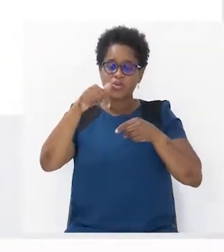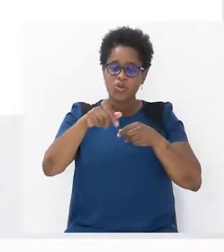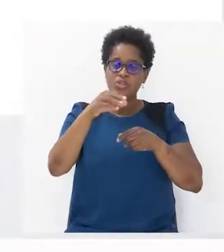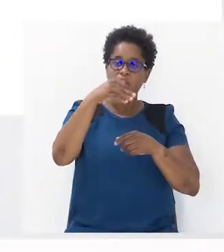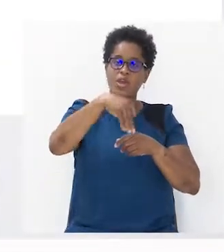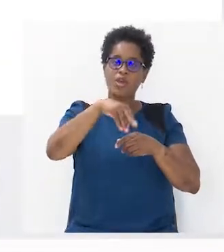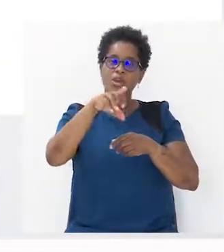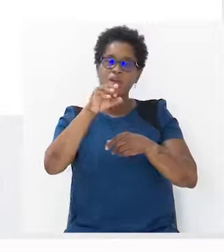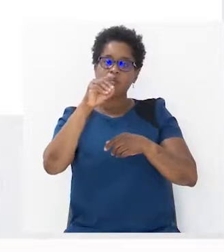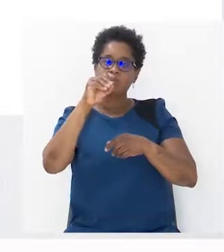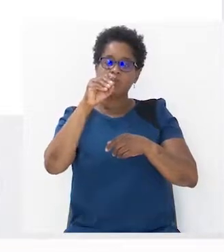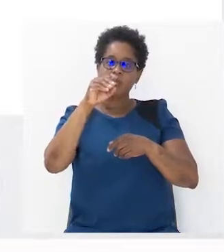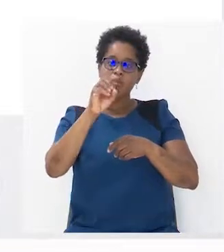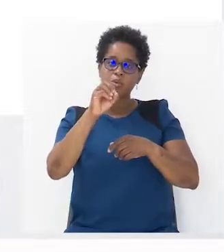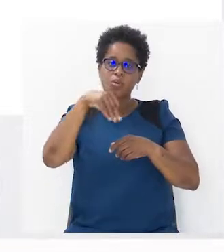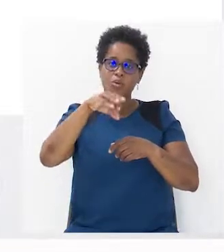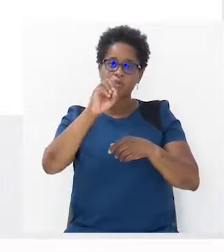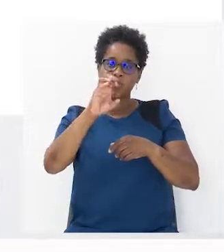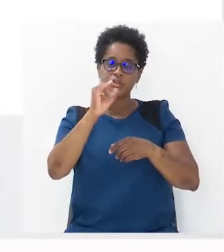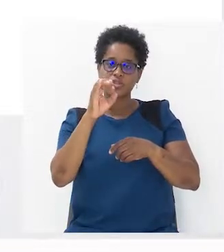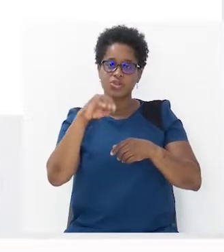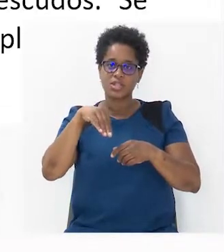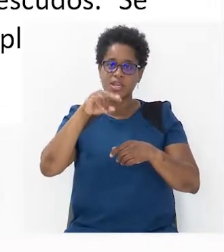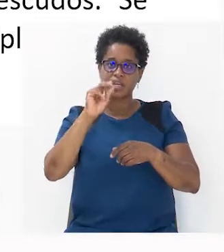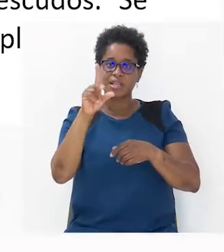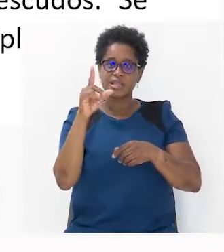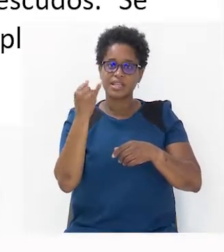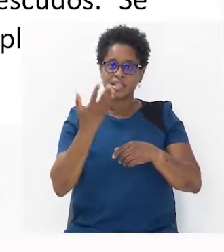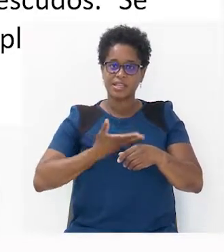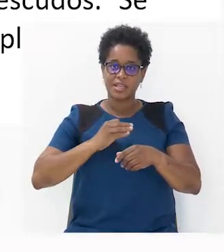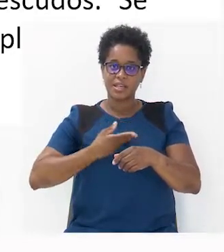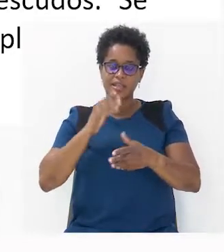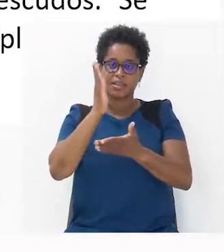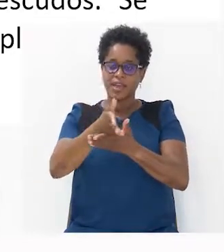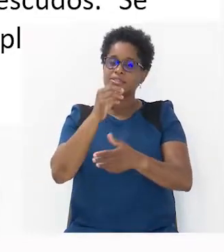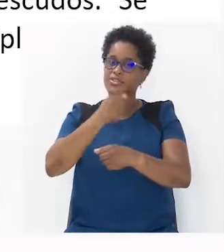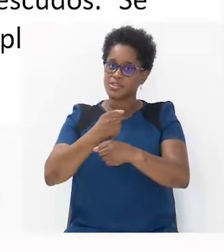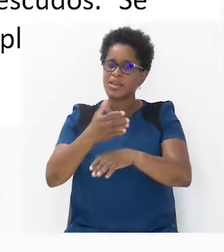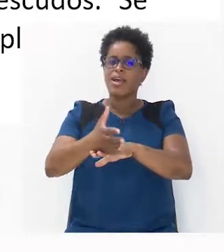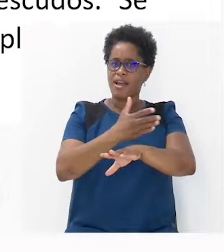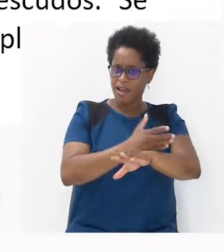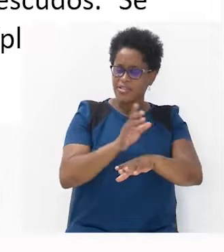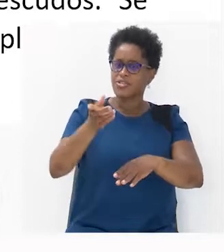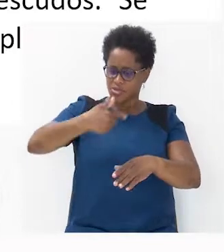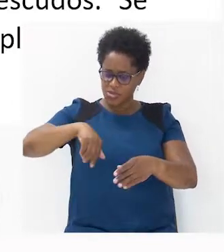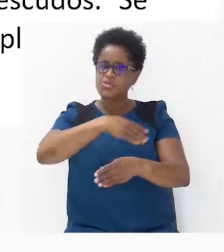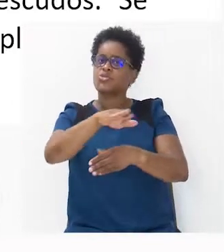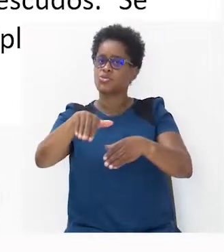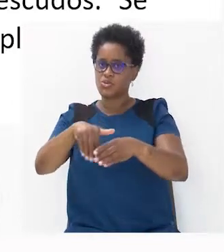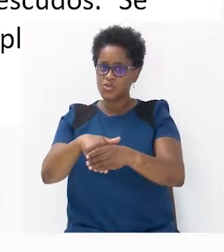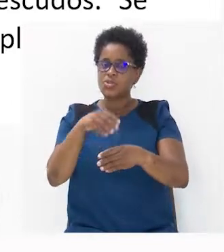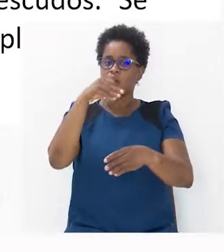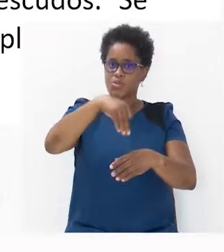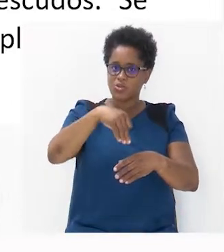Proporcionalidade direta e exercícios. Antes de nós introduzirmos a proporcionalidade direta, vamos a um